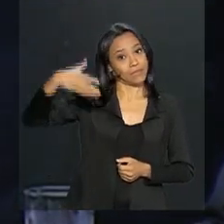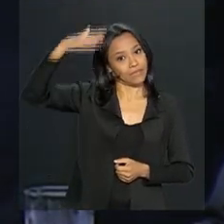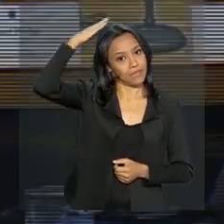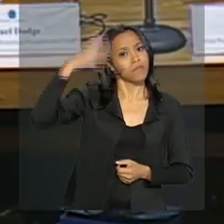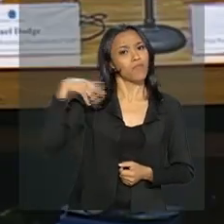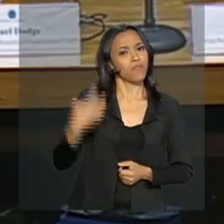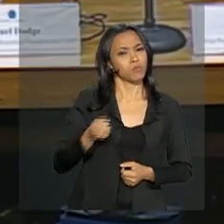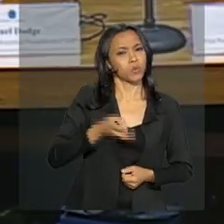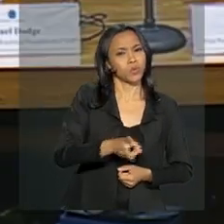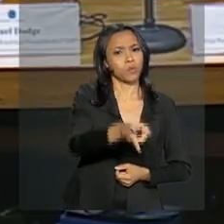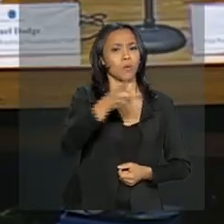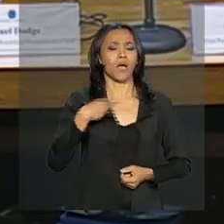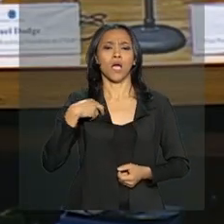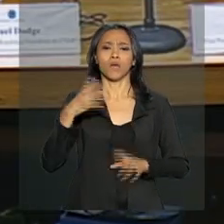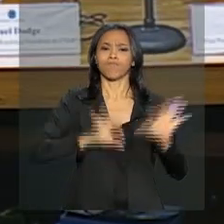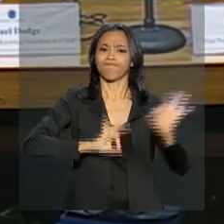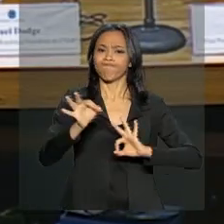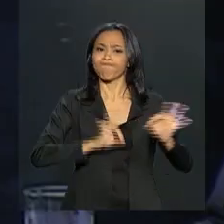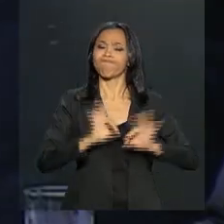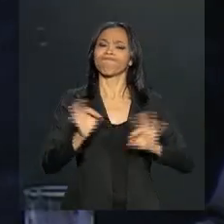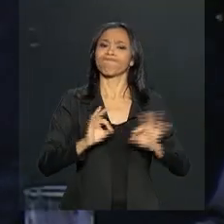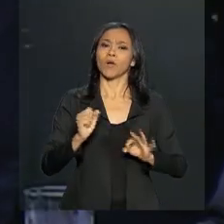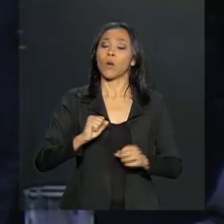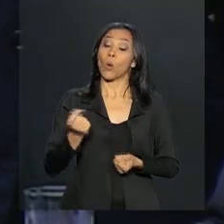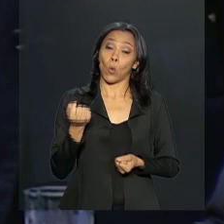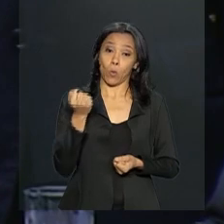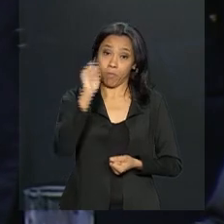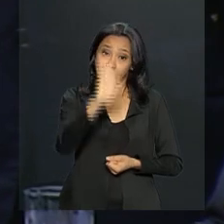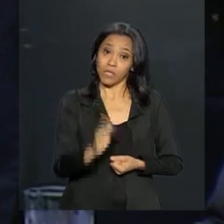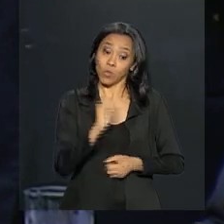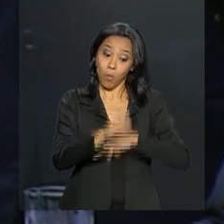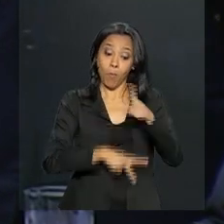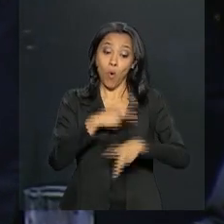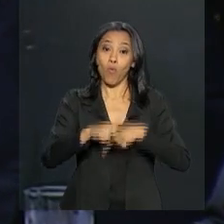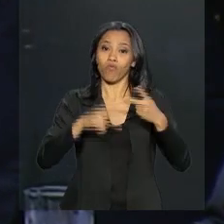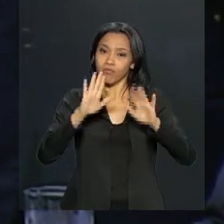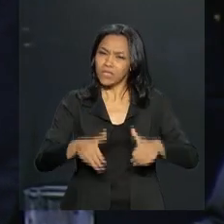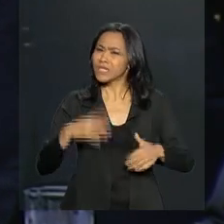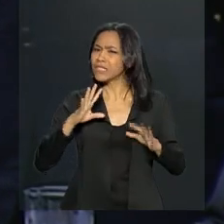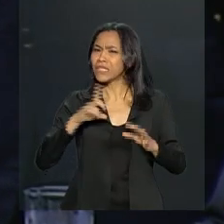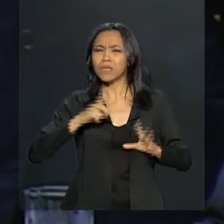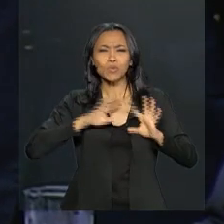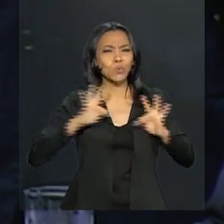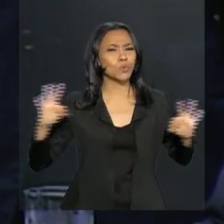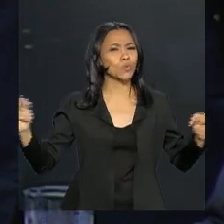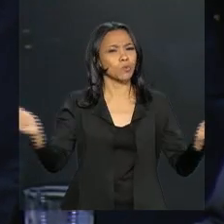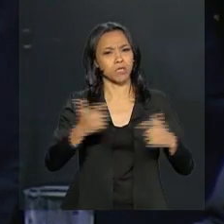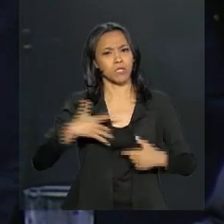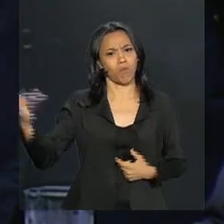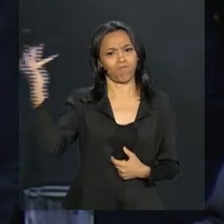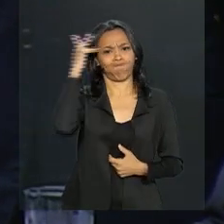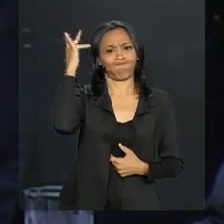construindo o Brasil que o nosso povo merece. Temos tudo, tudo para sermos uma grande nação.